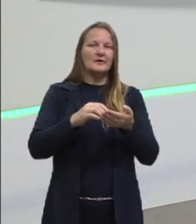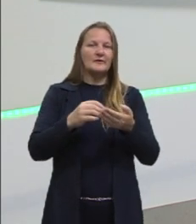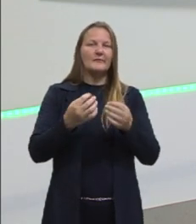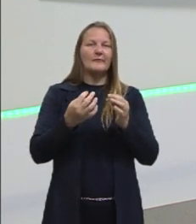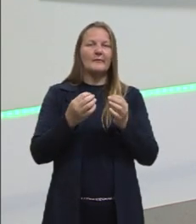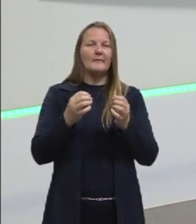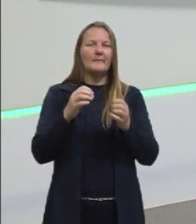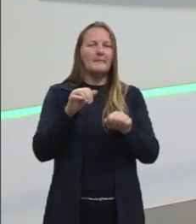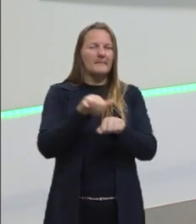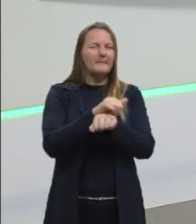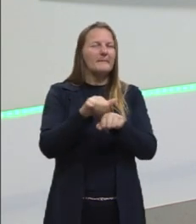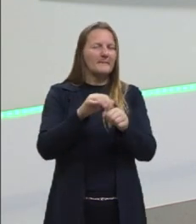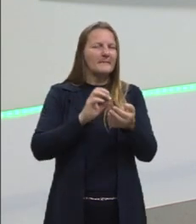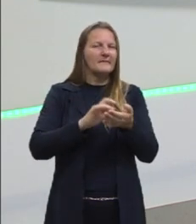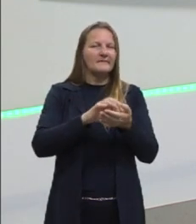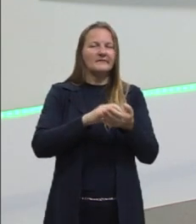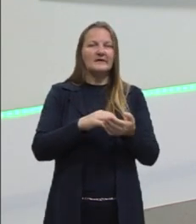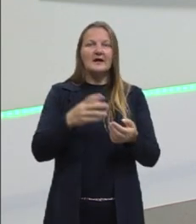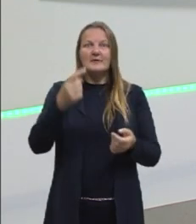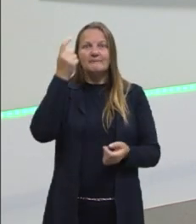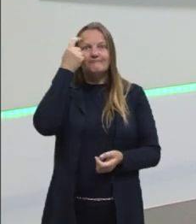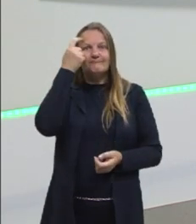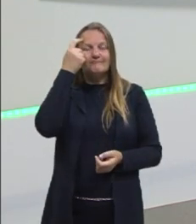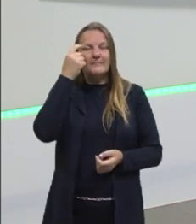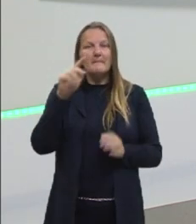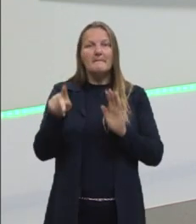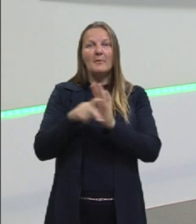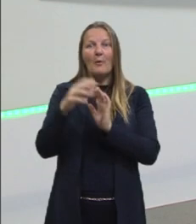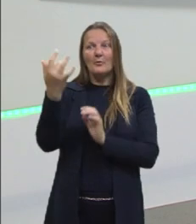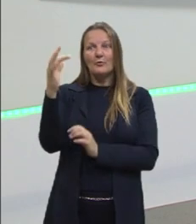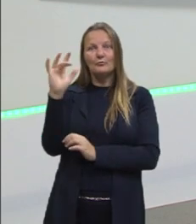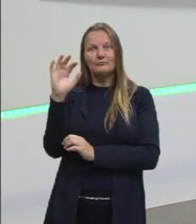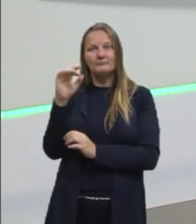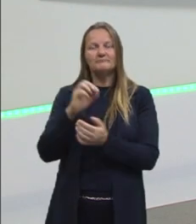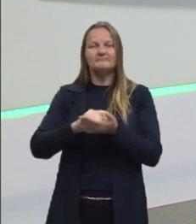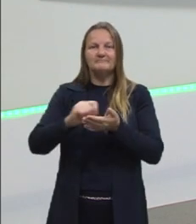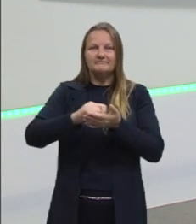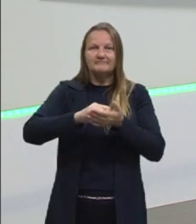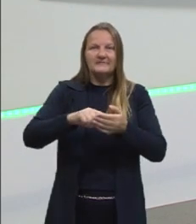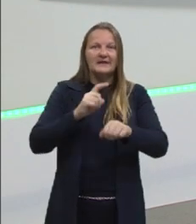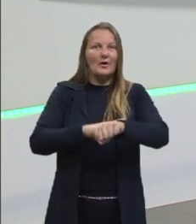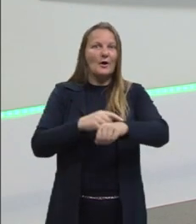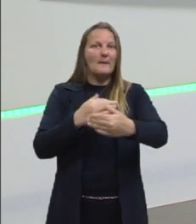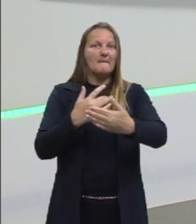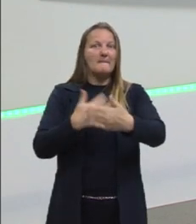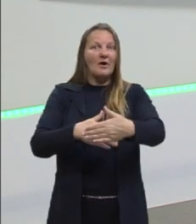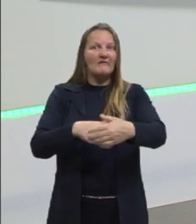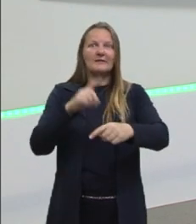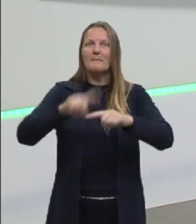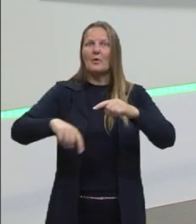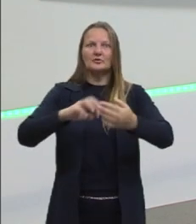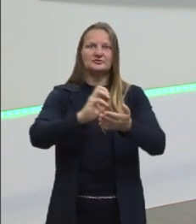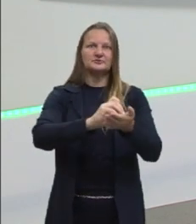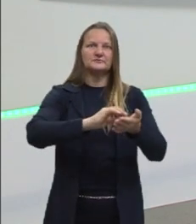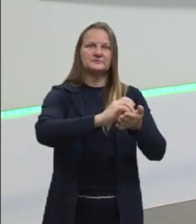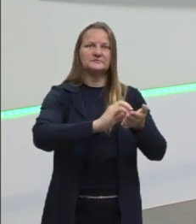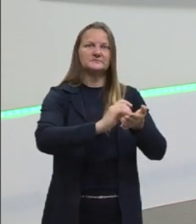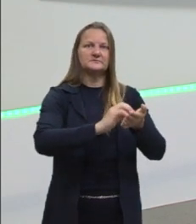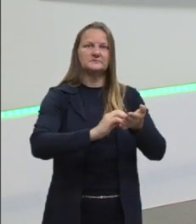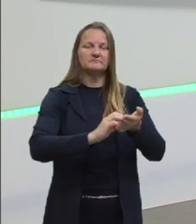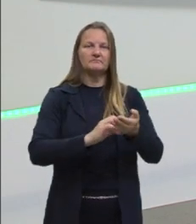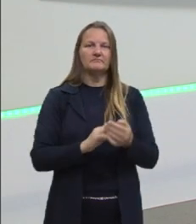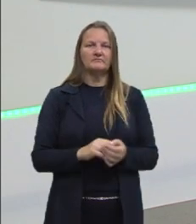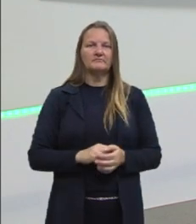preciso efetuar os cálculos na mão. Mas, na hora da prova, nós não temos calculadora. Então, saber as